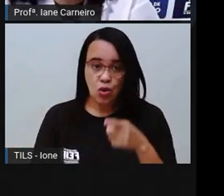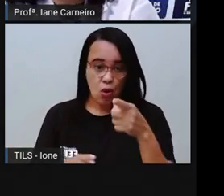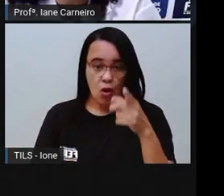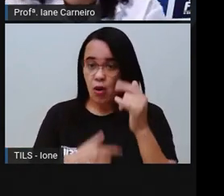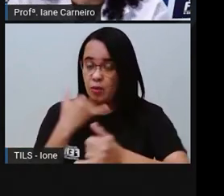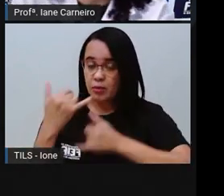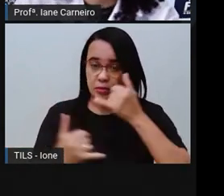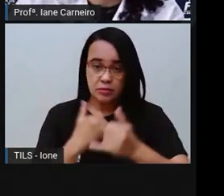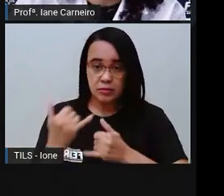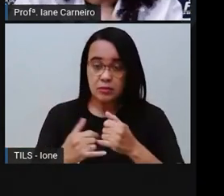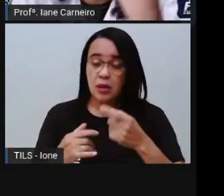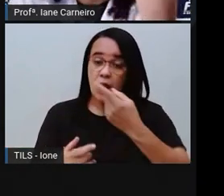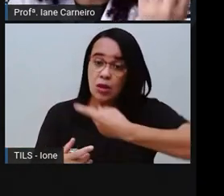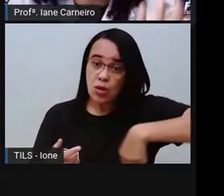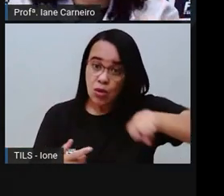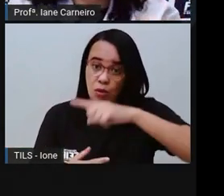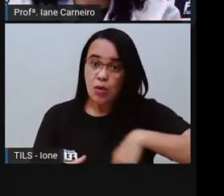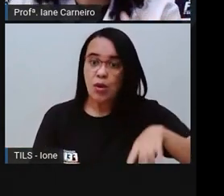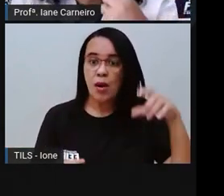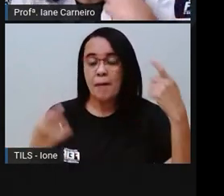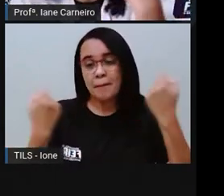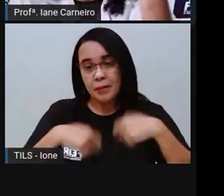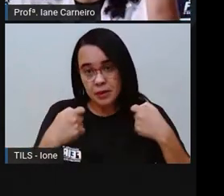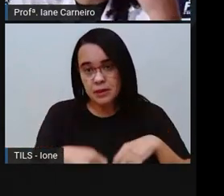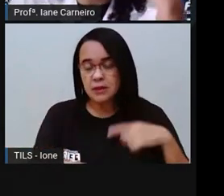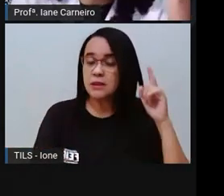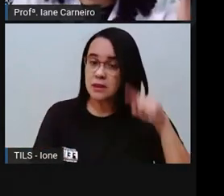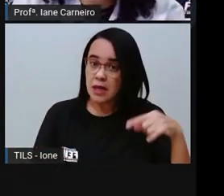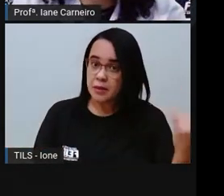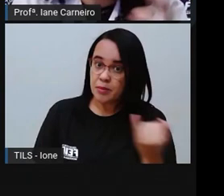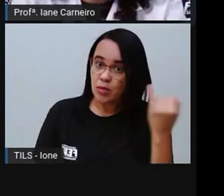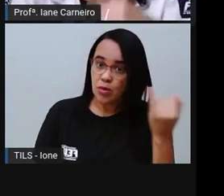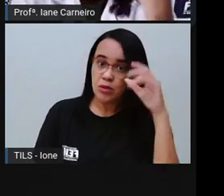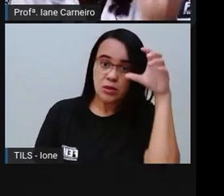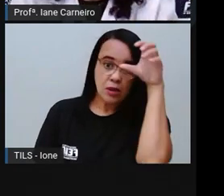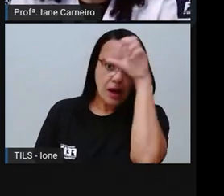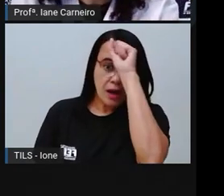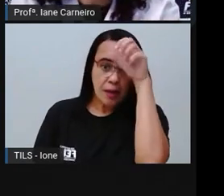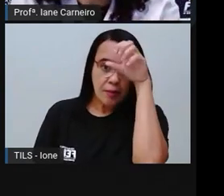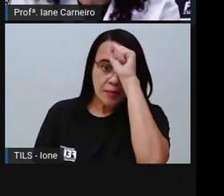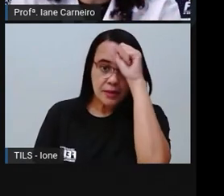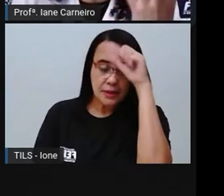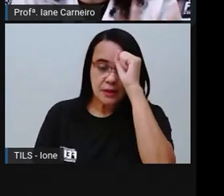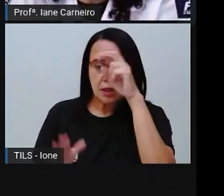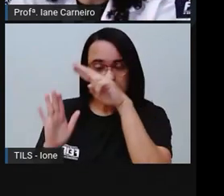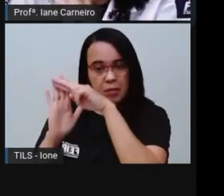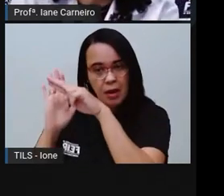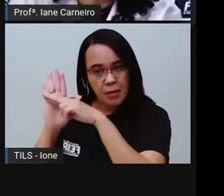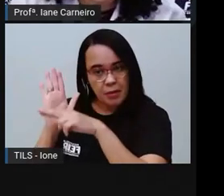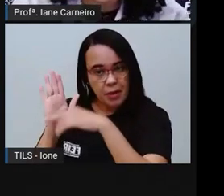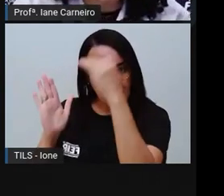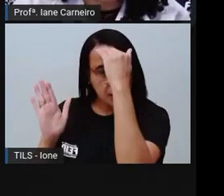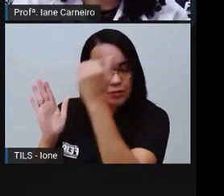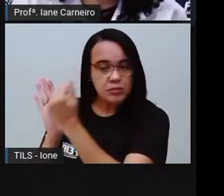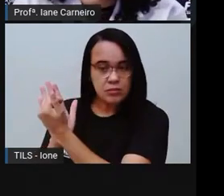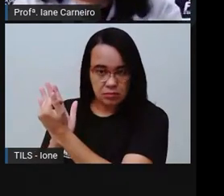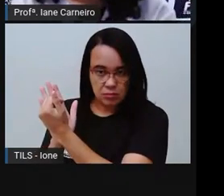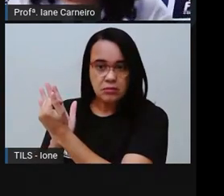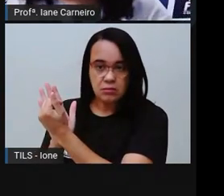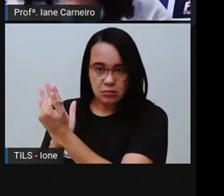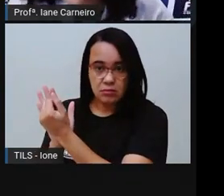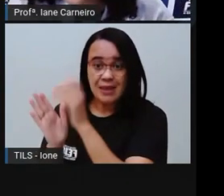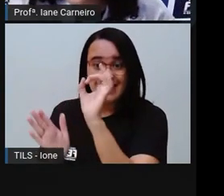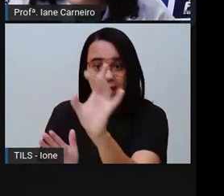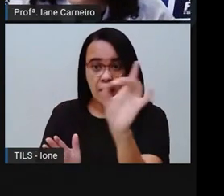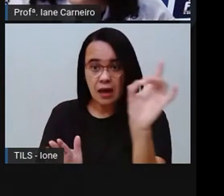aprender a se comportar, né? E a obedecer, cumprir as regras combinadas daquele lugar, certo?